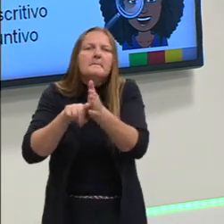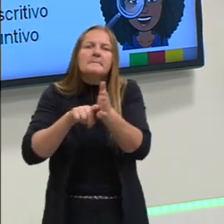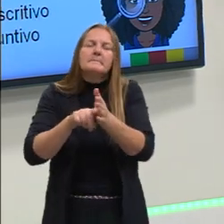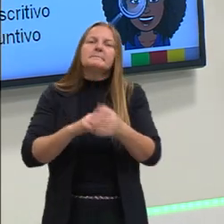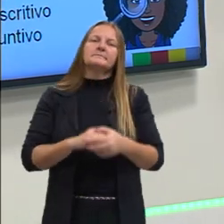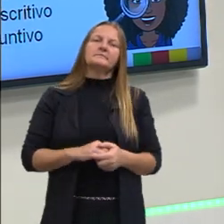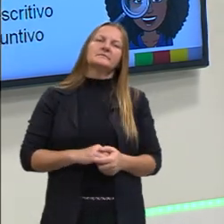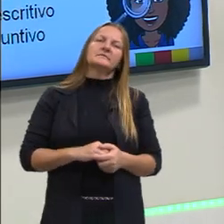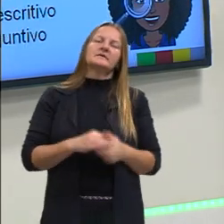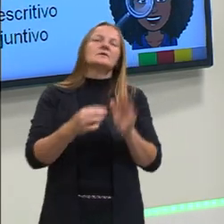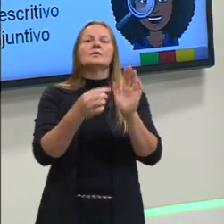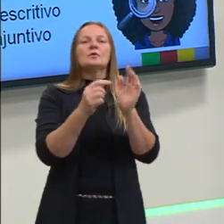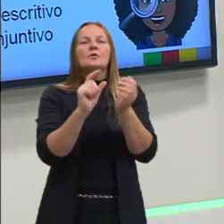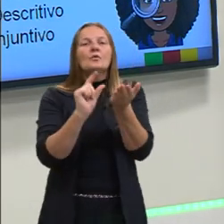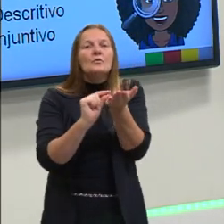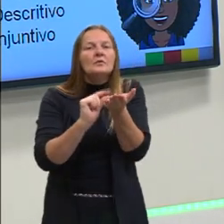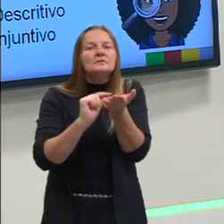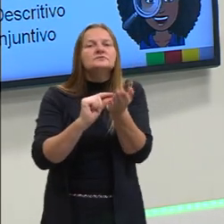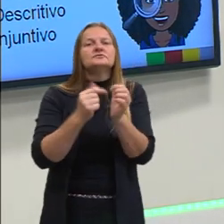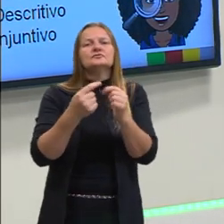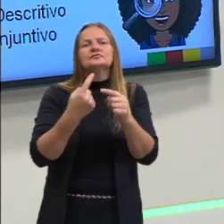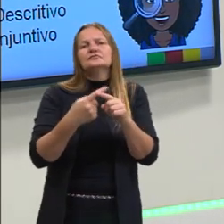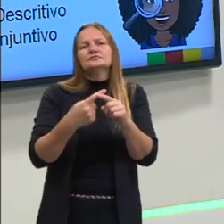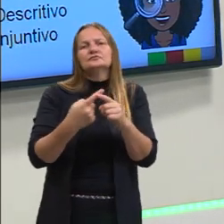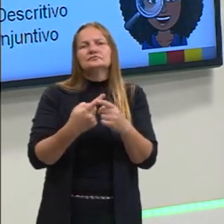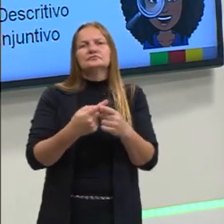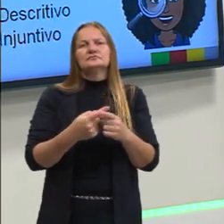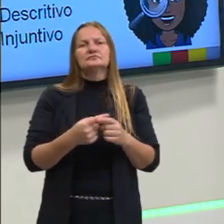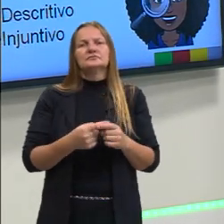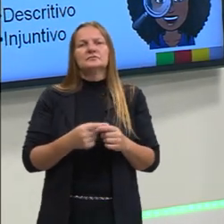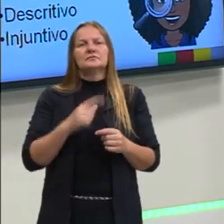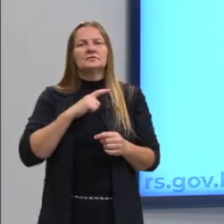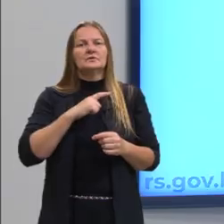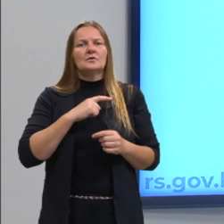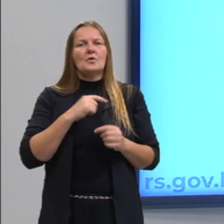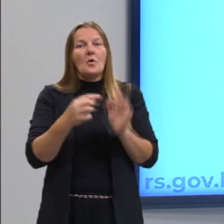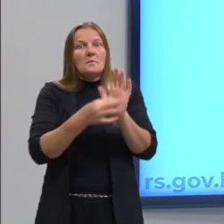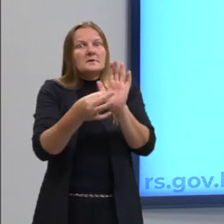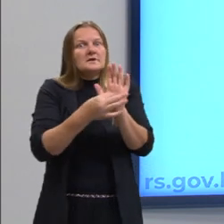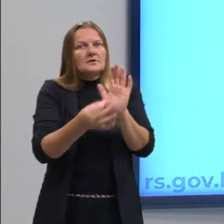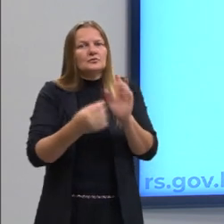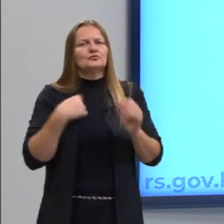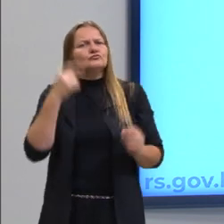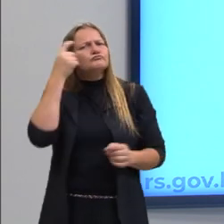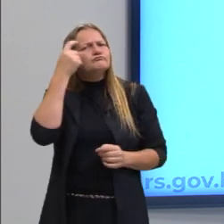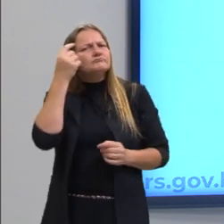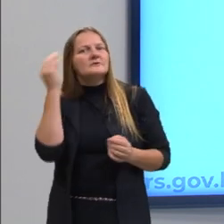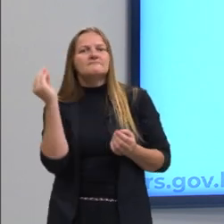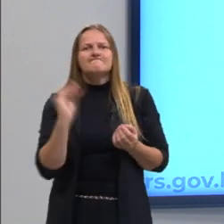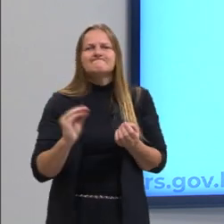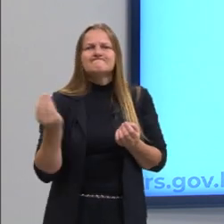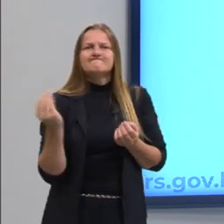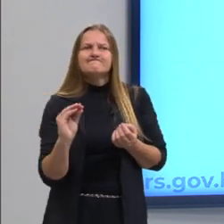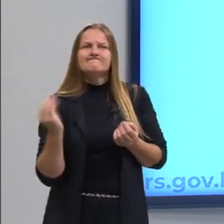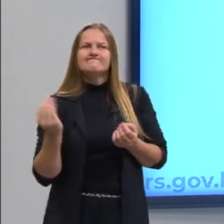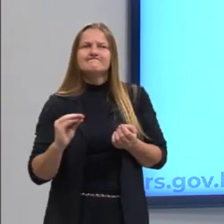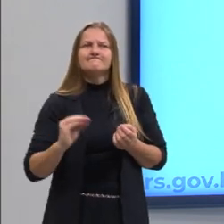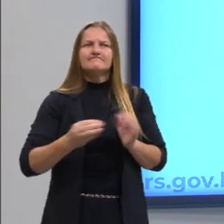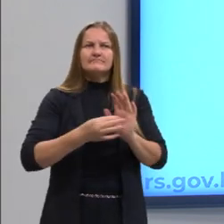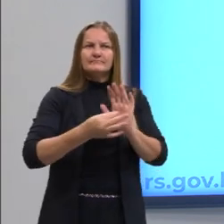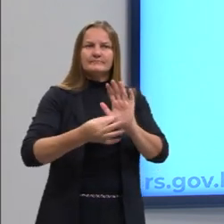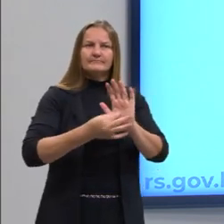num artigo, num artigo que seja um artigo de opinião, você vai utilizar ali o